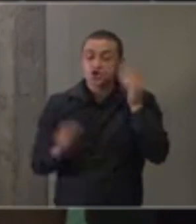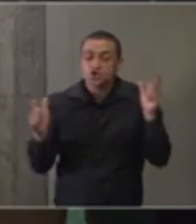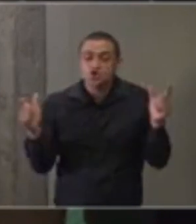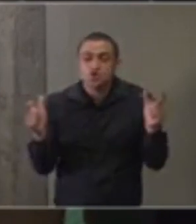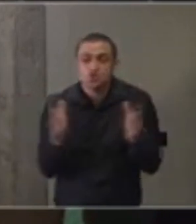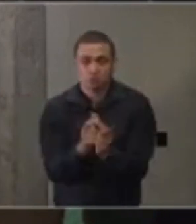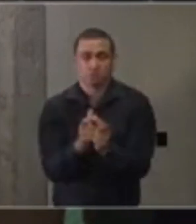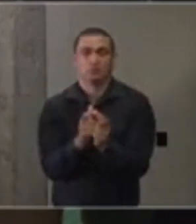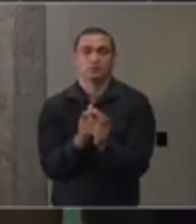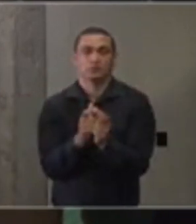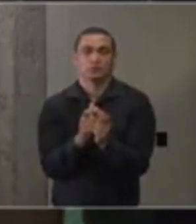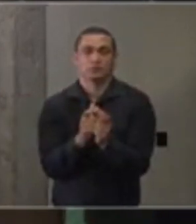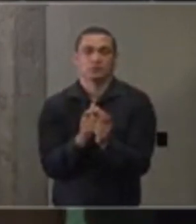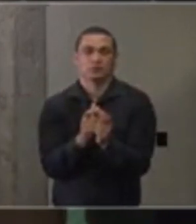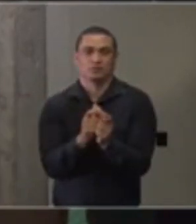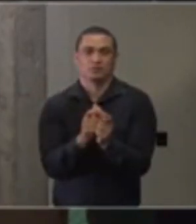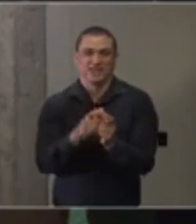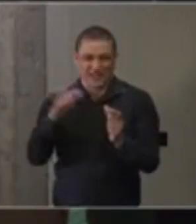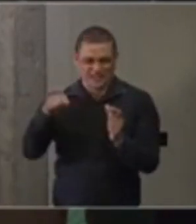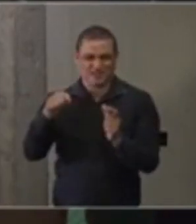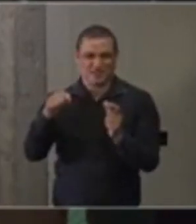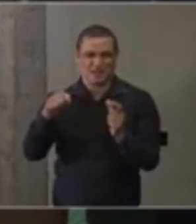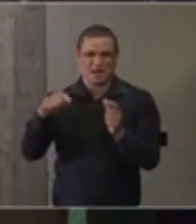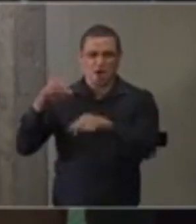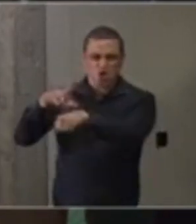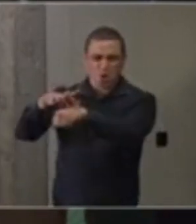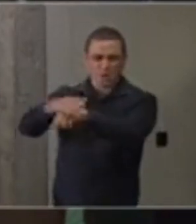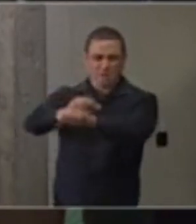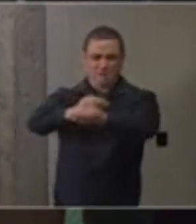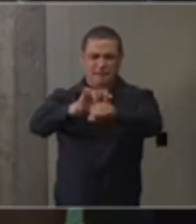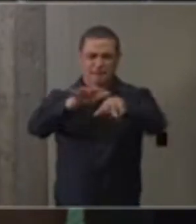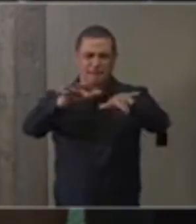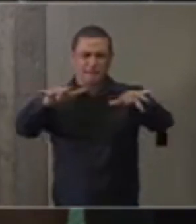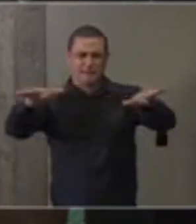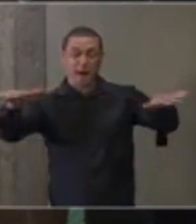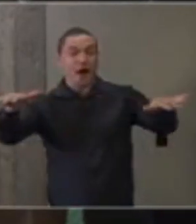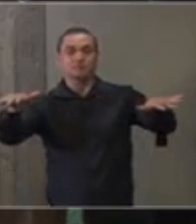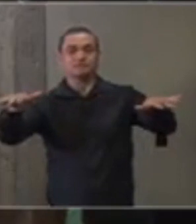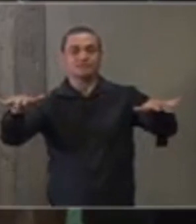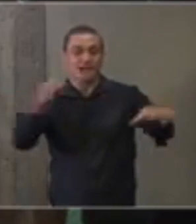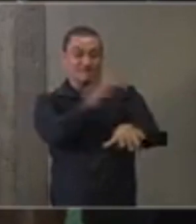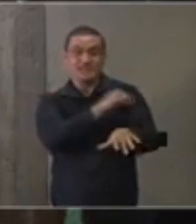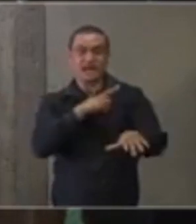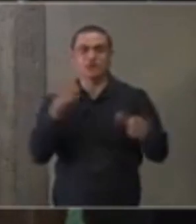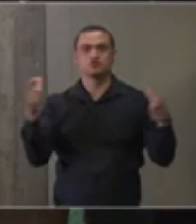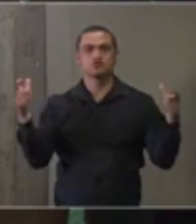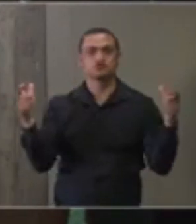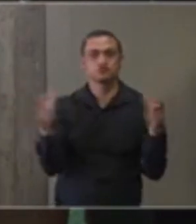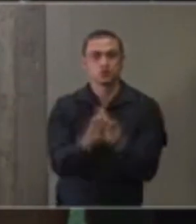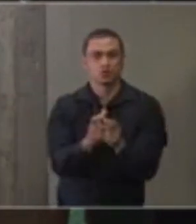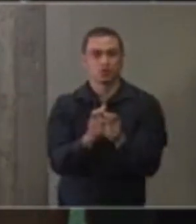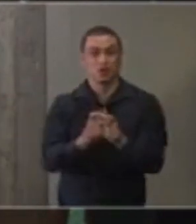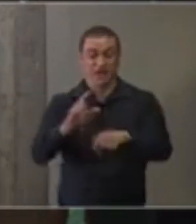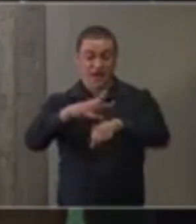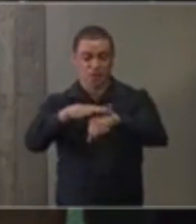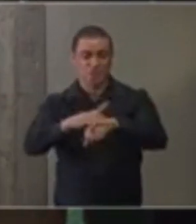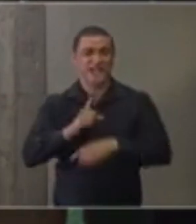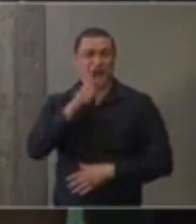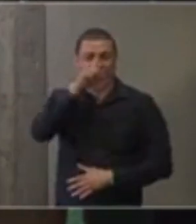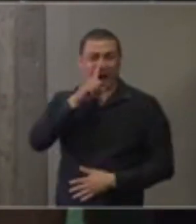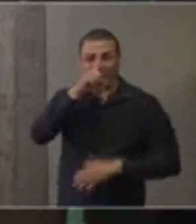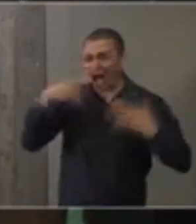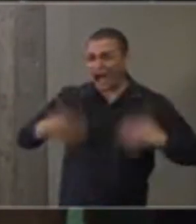essa carga de doença. Vem para diminuir a gravidade desses casos.